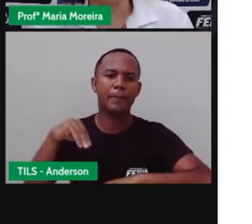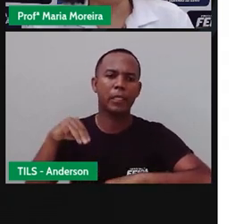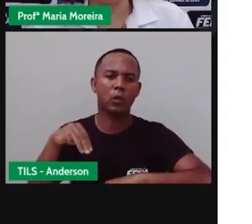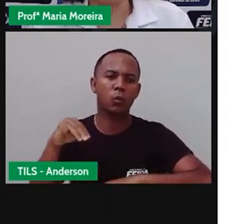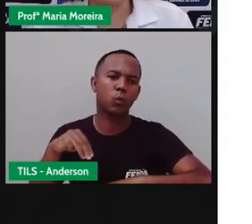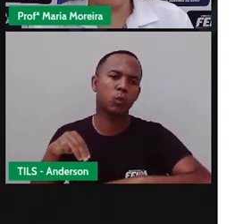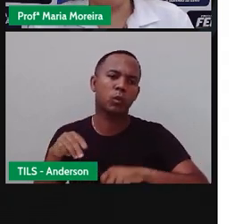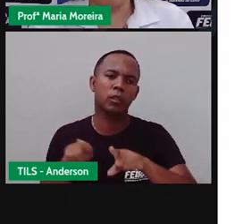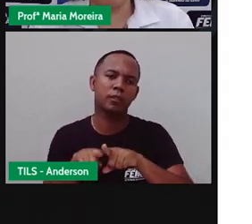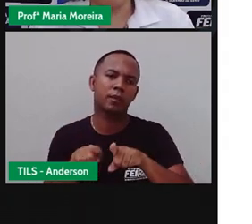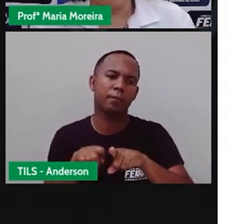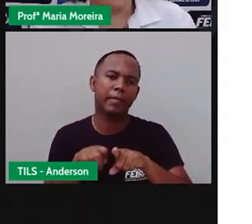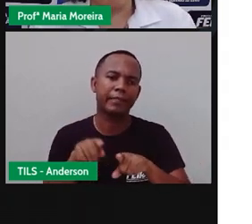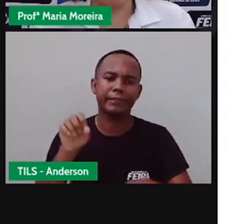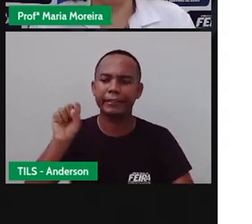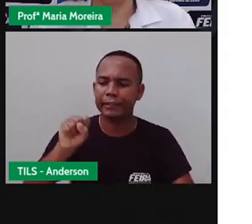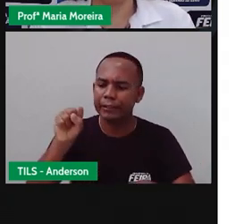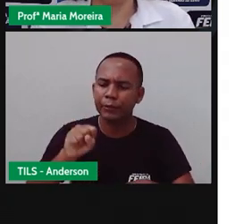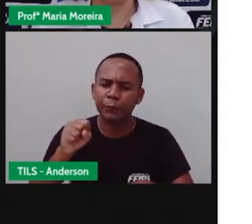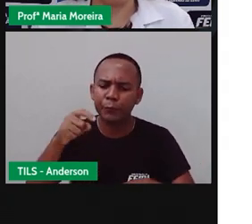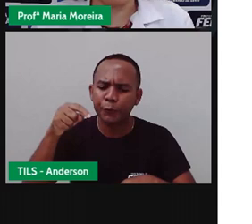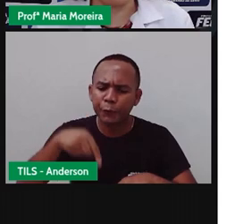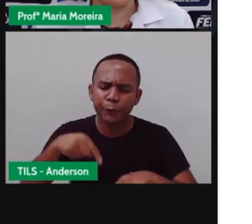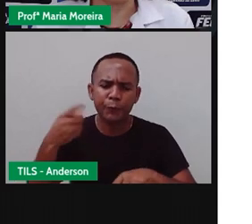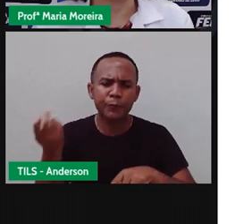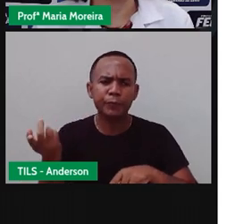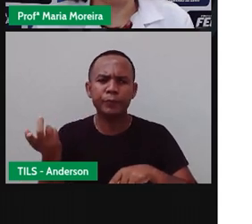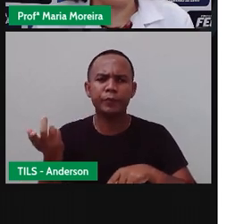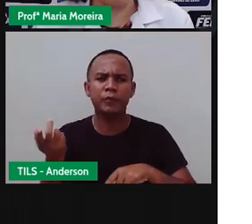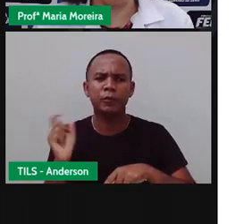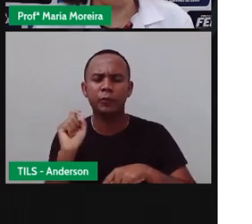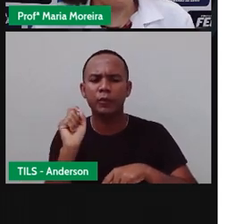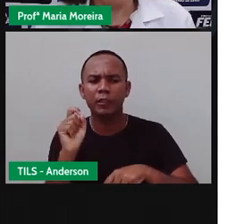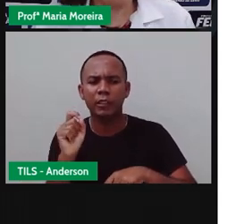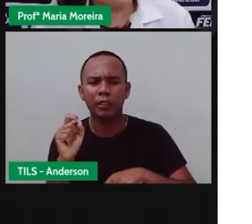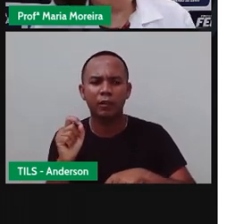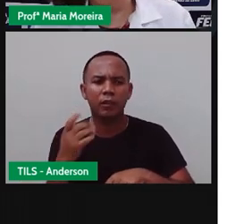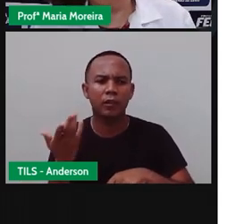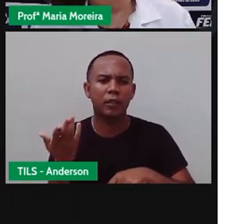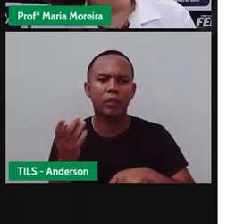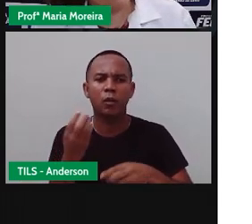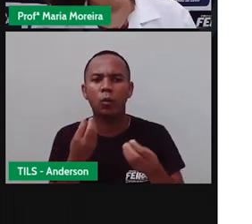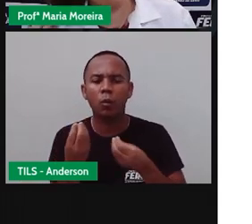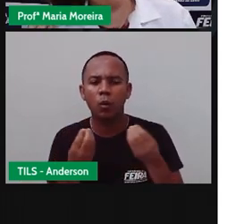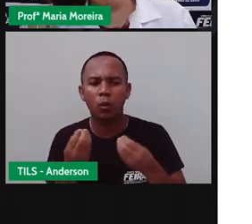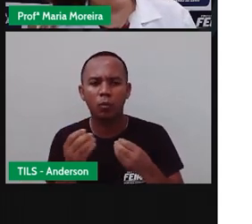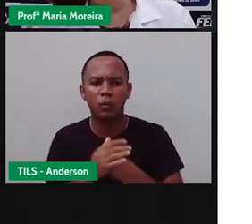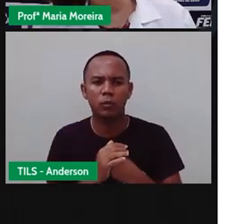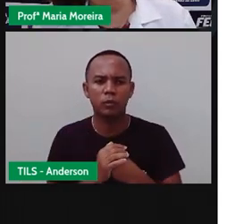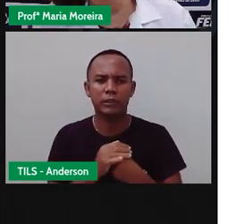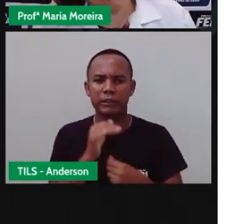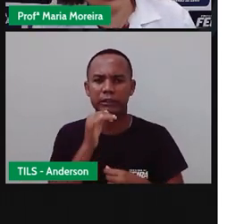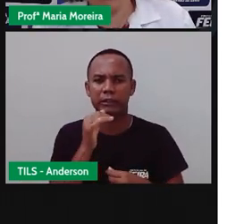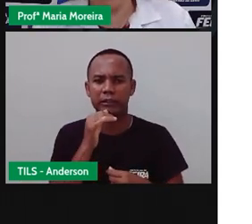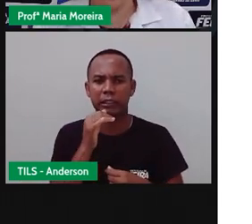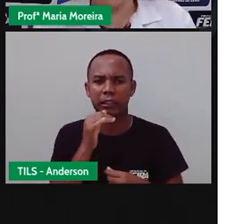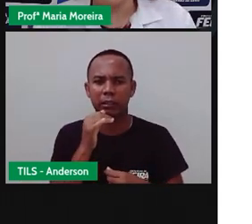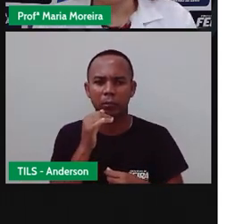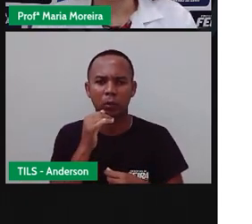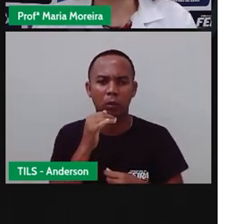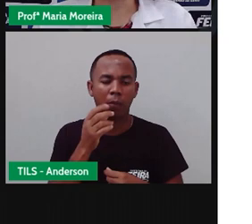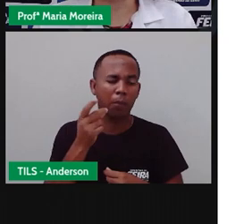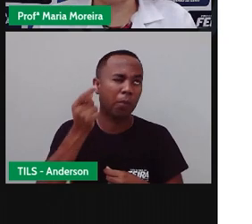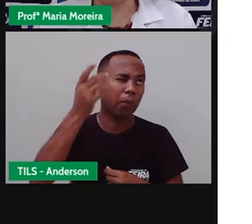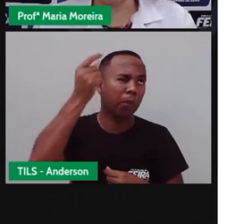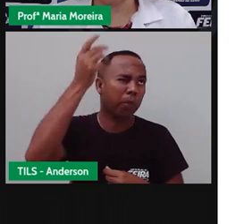e segundo. É uma divisão que é atual. Se a Pró fala em século, são o quê?